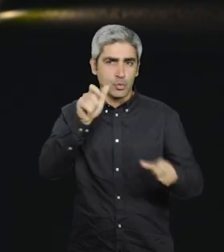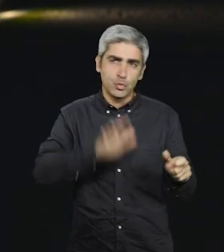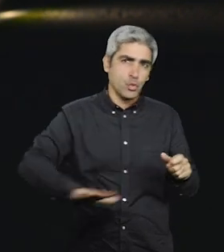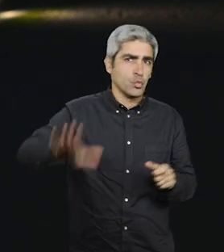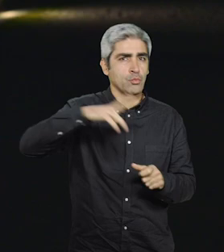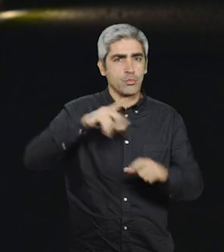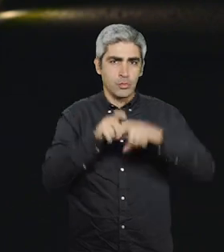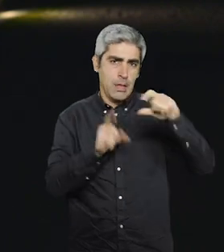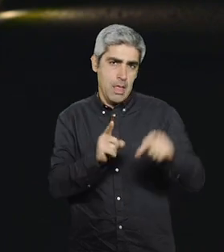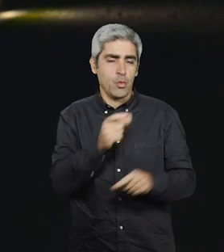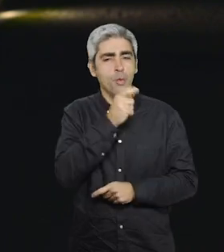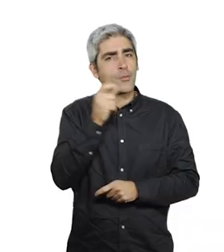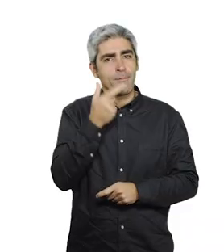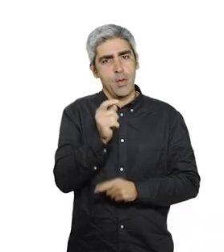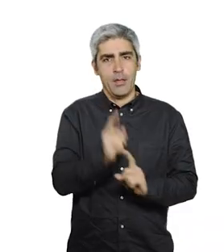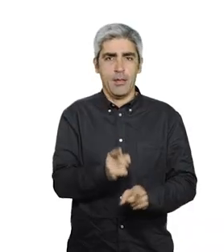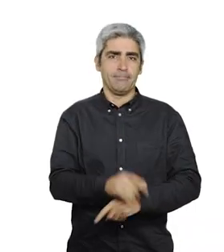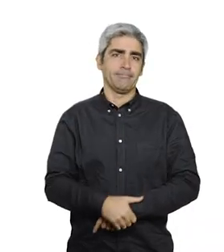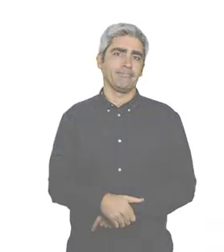em todo o país. É este o compromisso do Bloco.